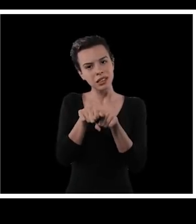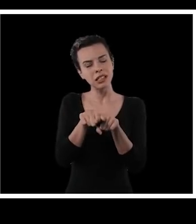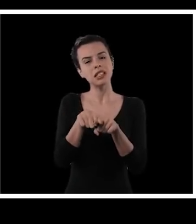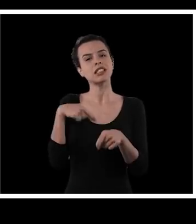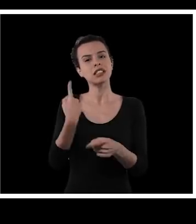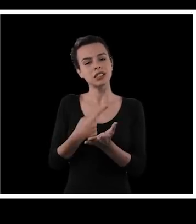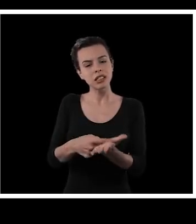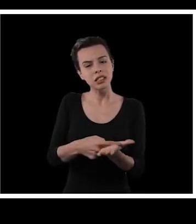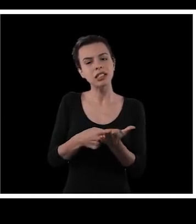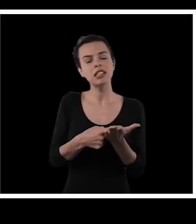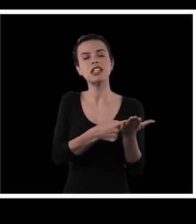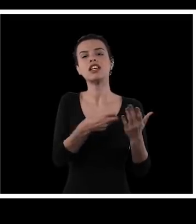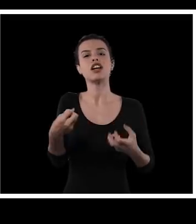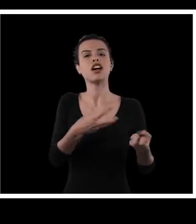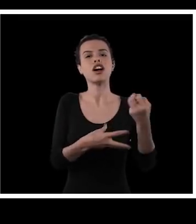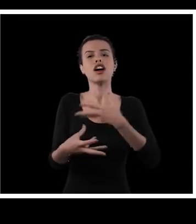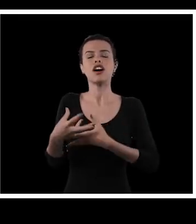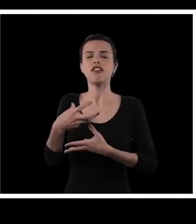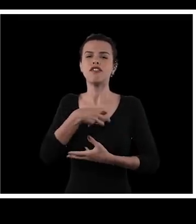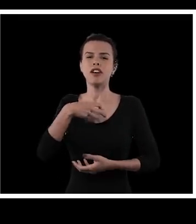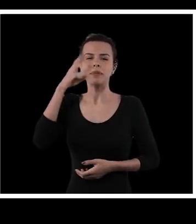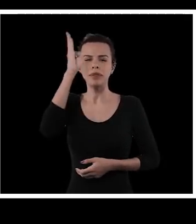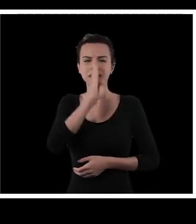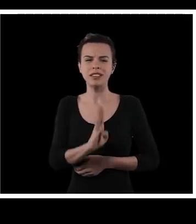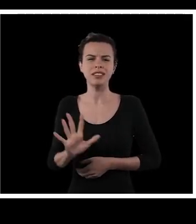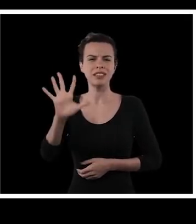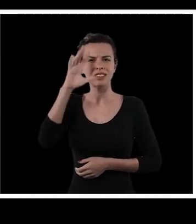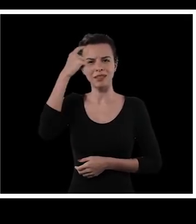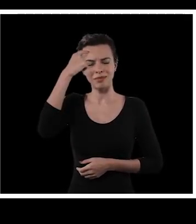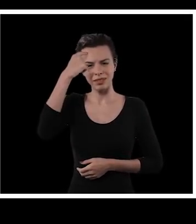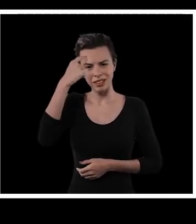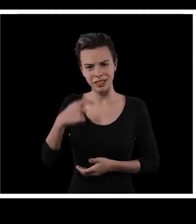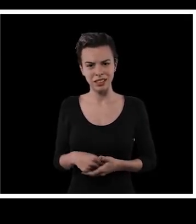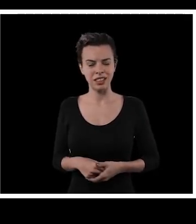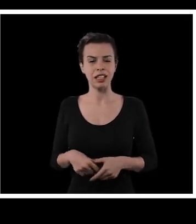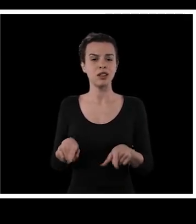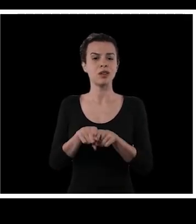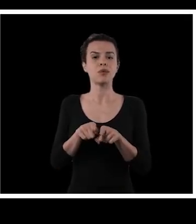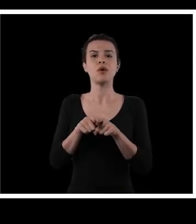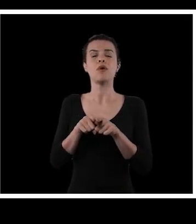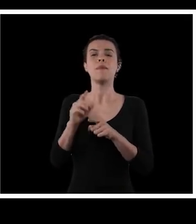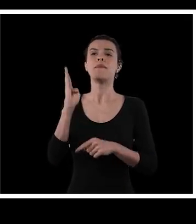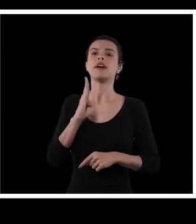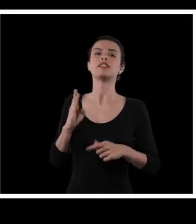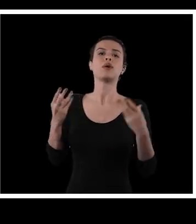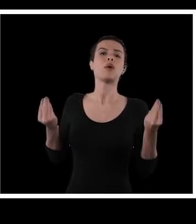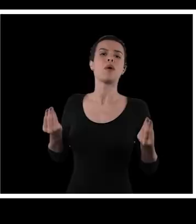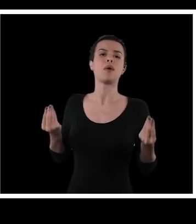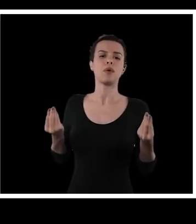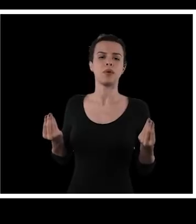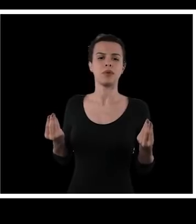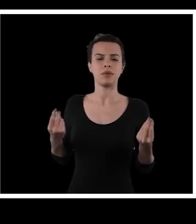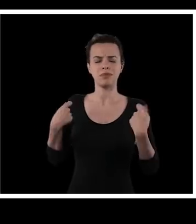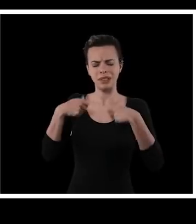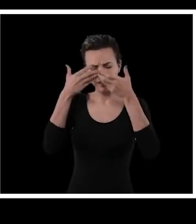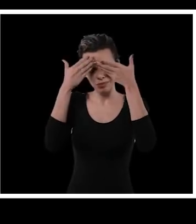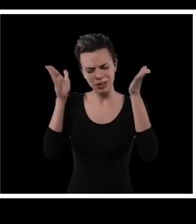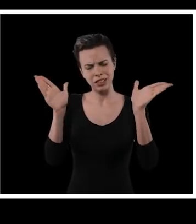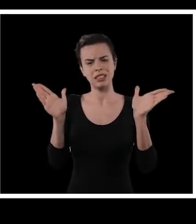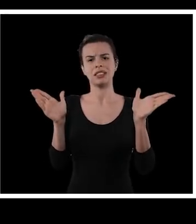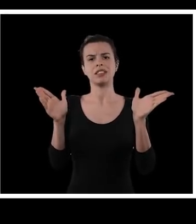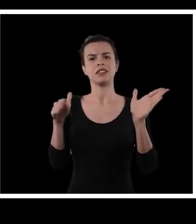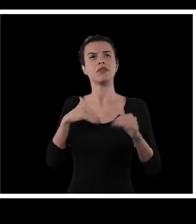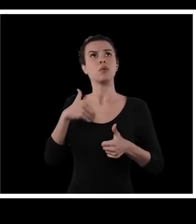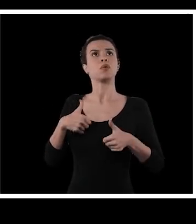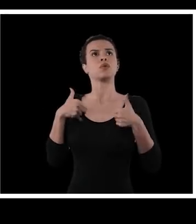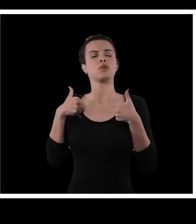e que implica também a gente estabelecer uma nova forma, pensar na soberania nacional, pensar no lugar do Brasil, ou seja, a precisa erguer a